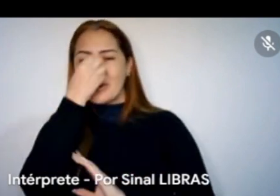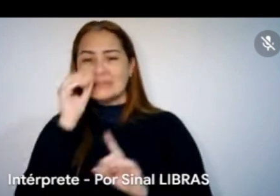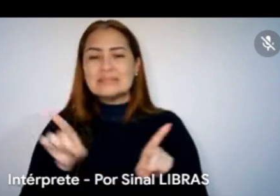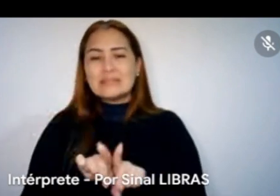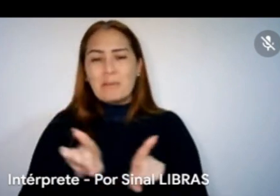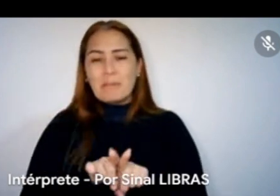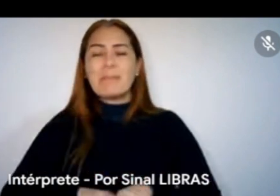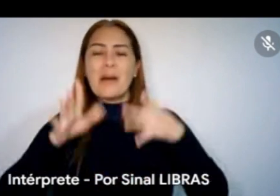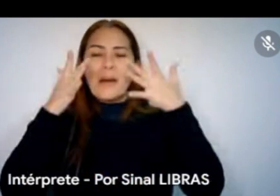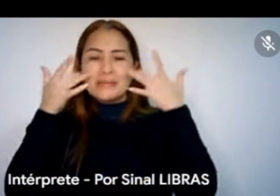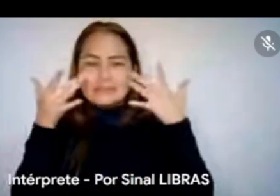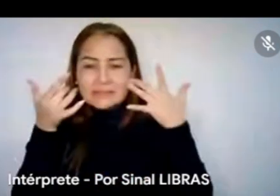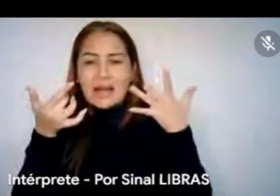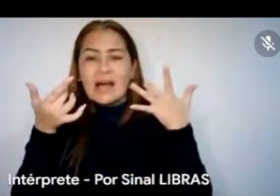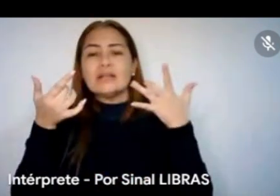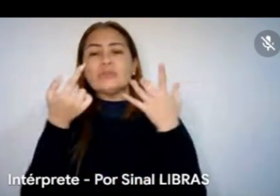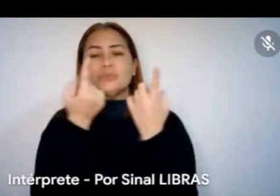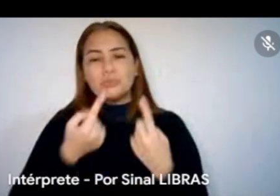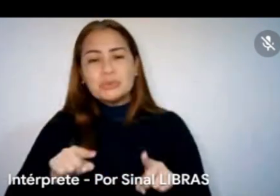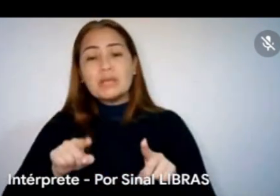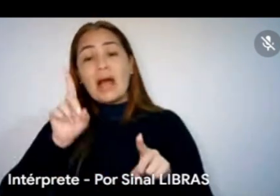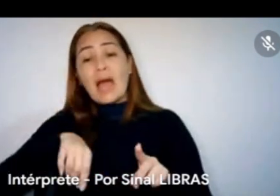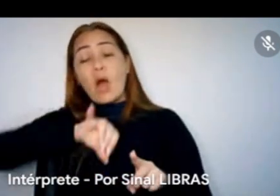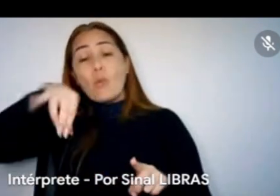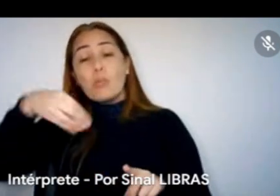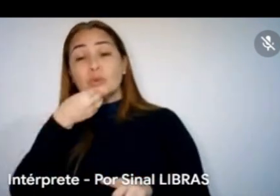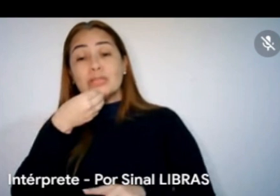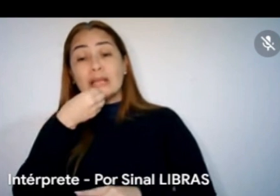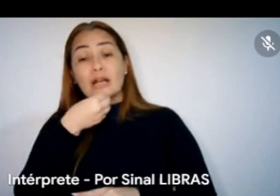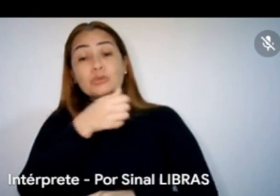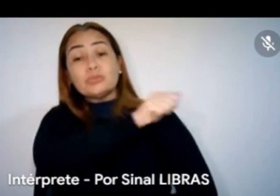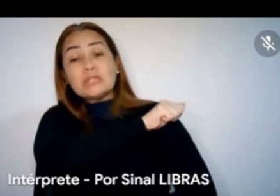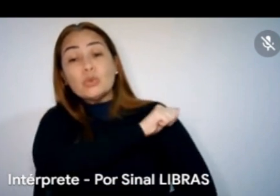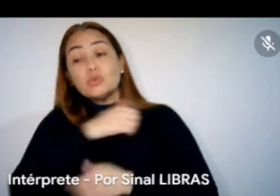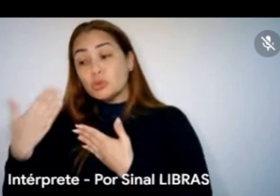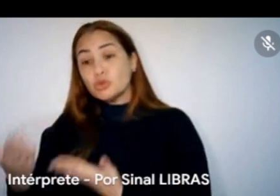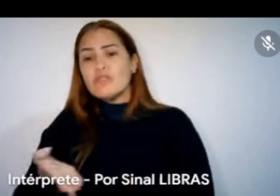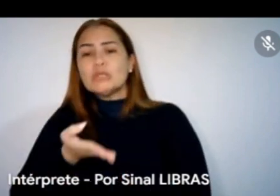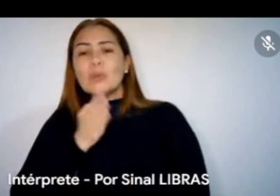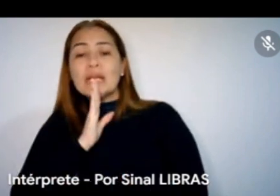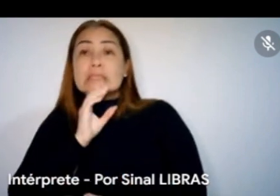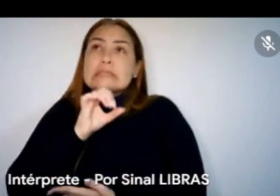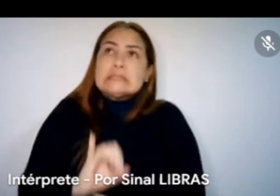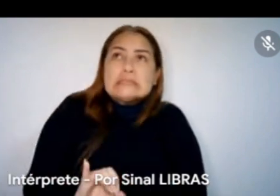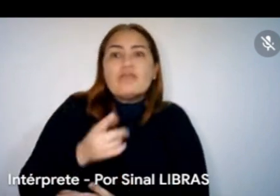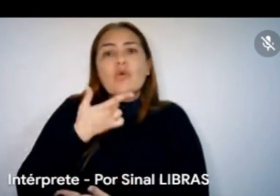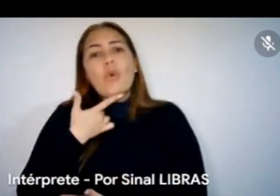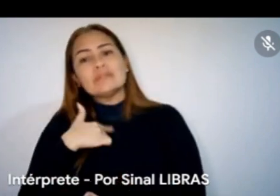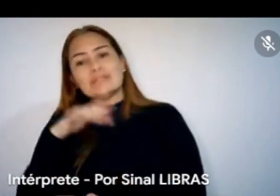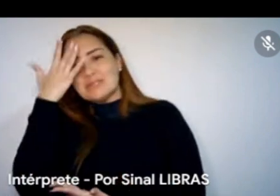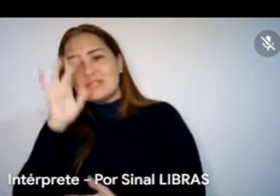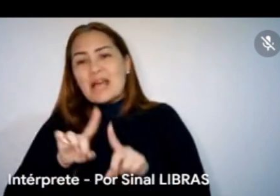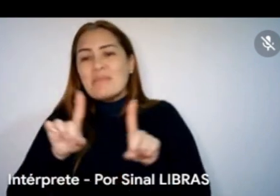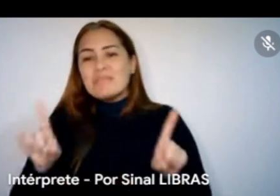oportunizar os jovens de conhecer, pelo menos conhecer, se vão gostar ou não, aí é outros 500, né? Mas eu